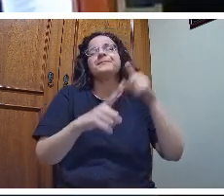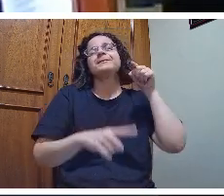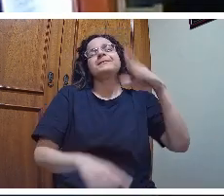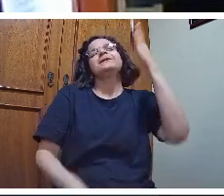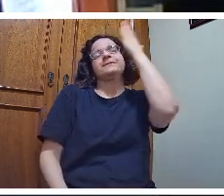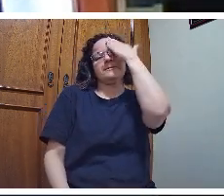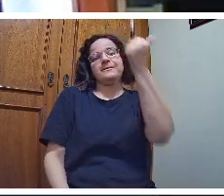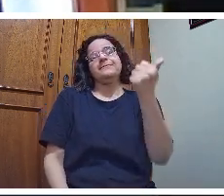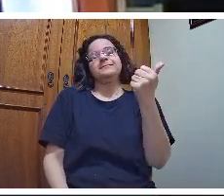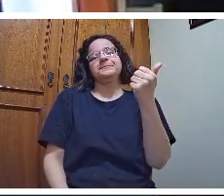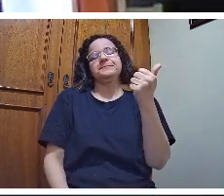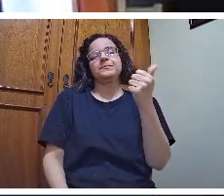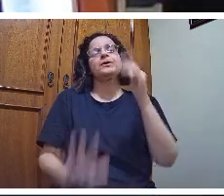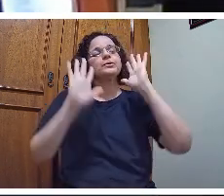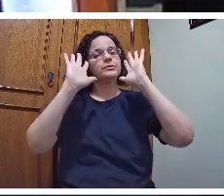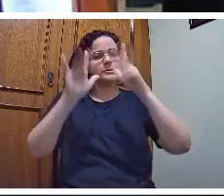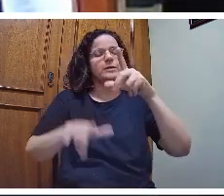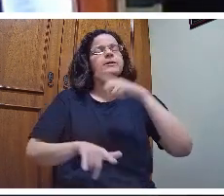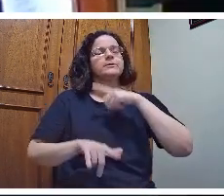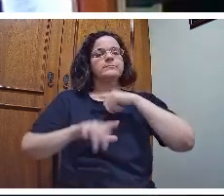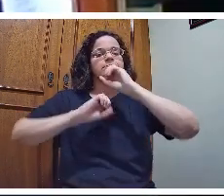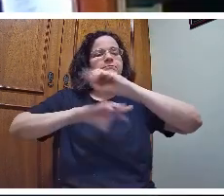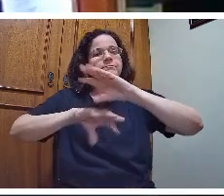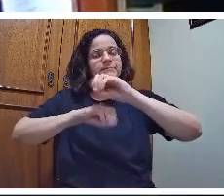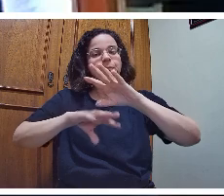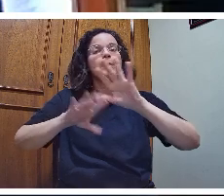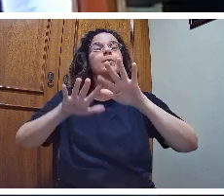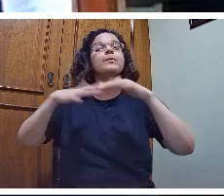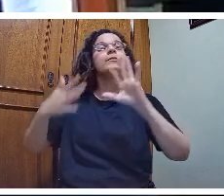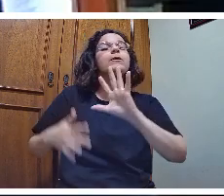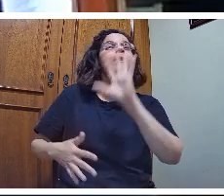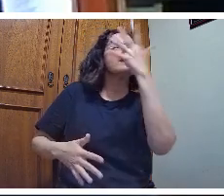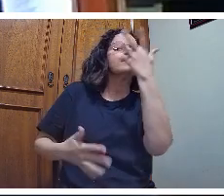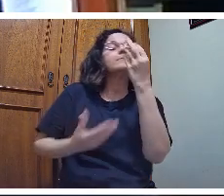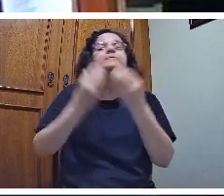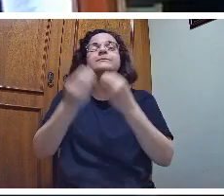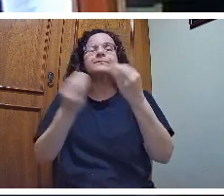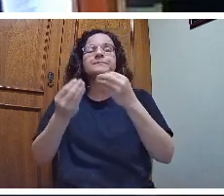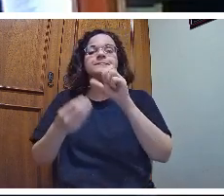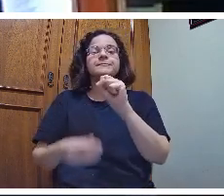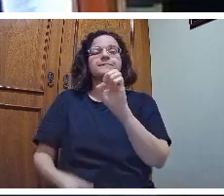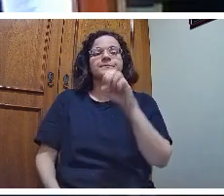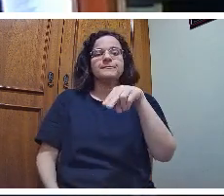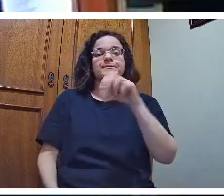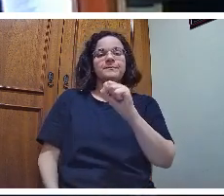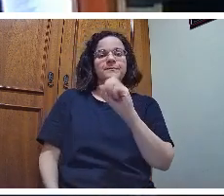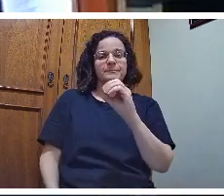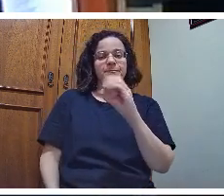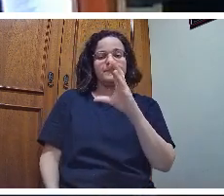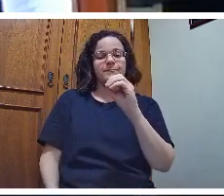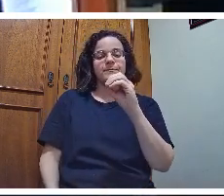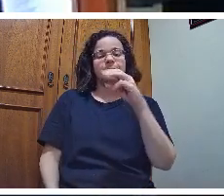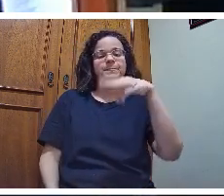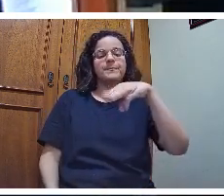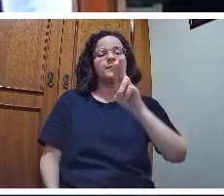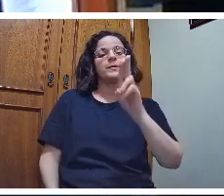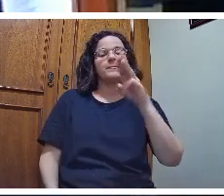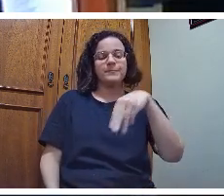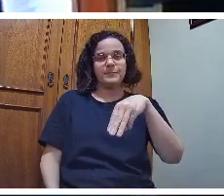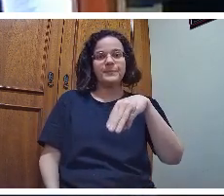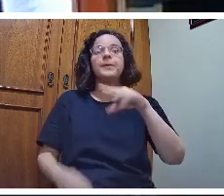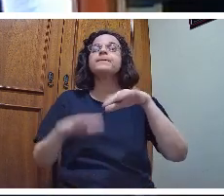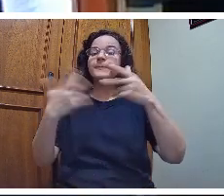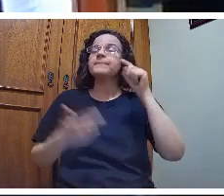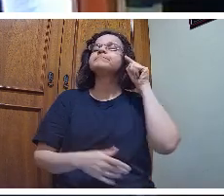educação ou algo que podemos chamar de senso comum. Mas ele